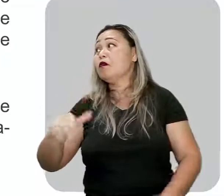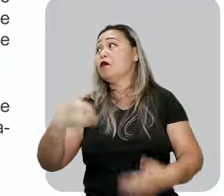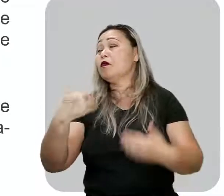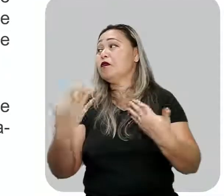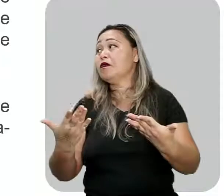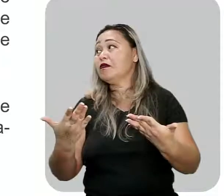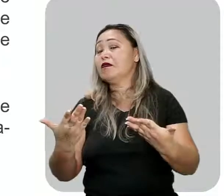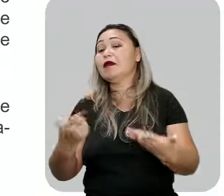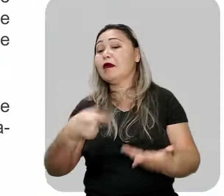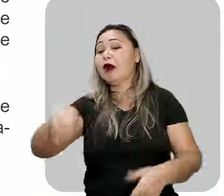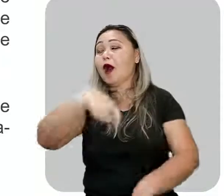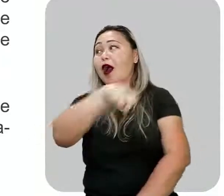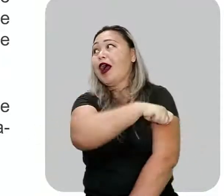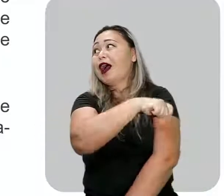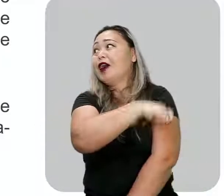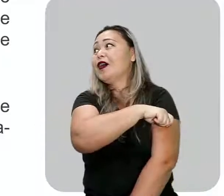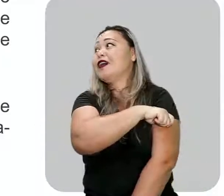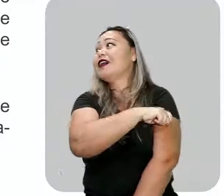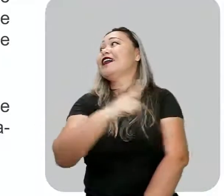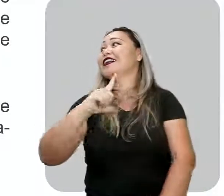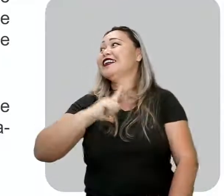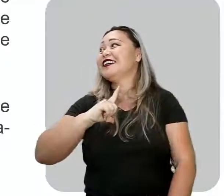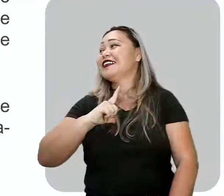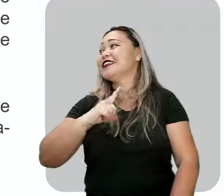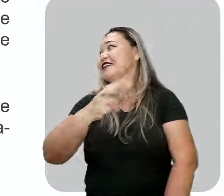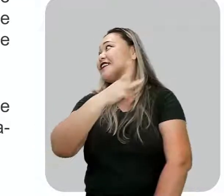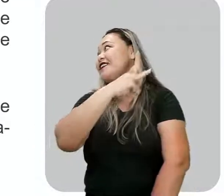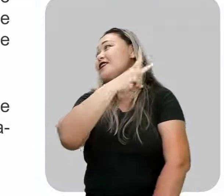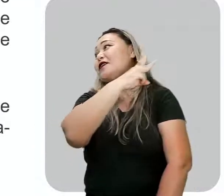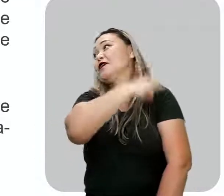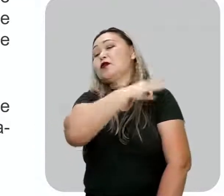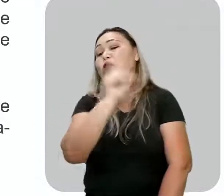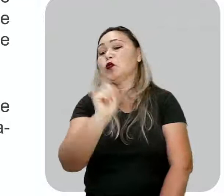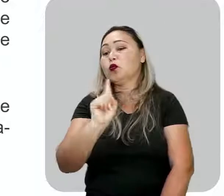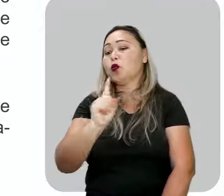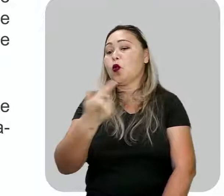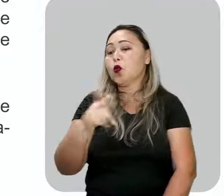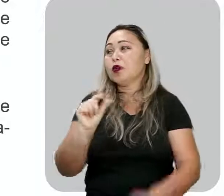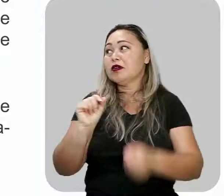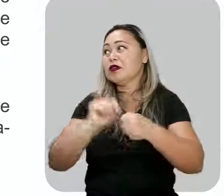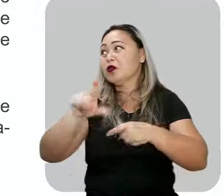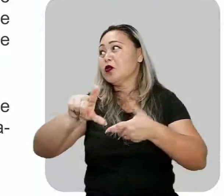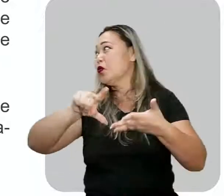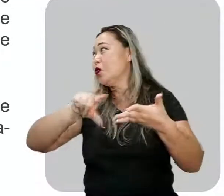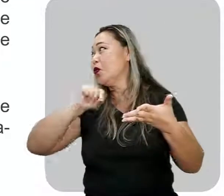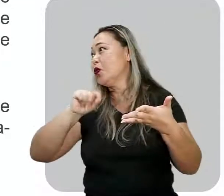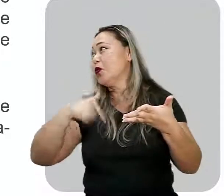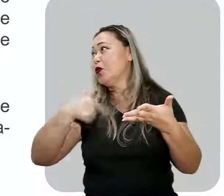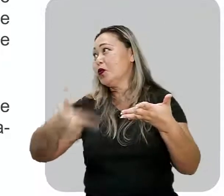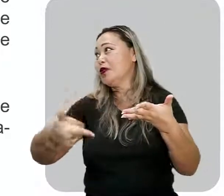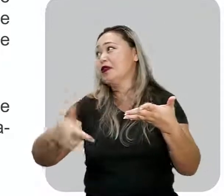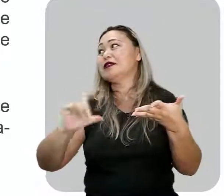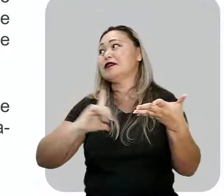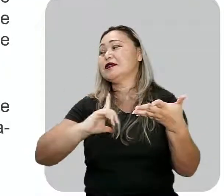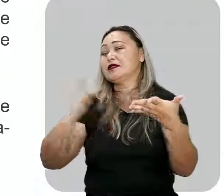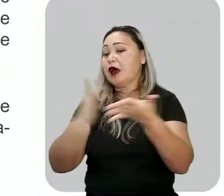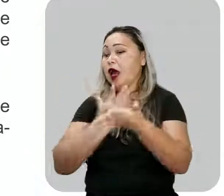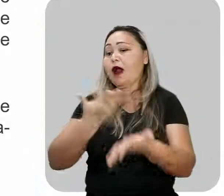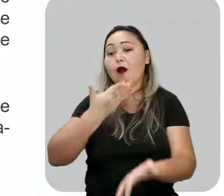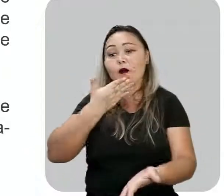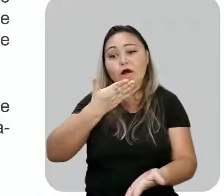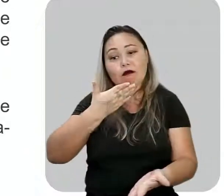aí para você, aluno terceirão, se ainda não fez opção por essa obra, tá,